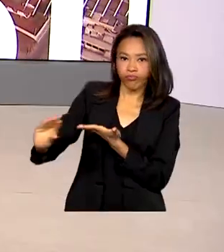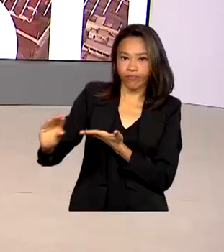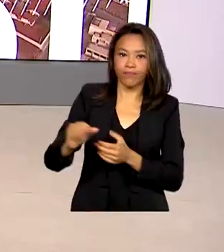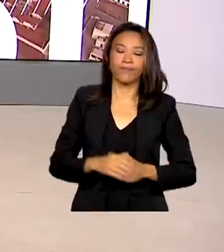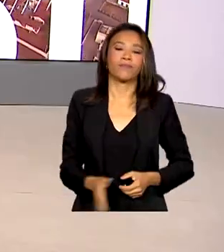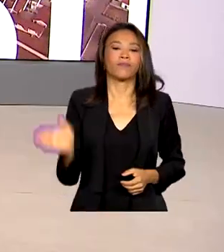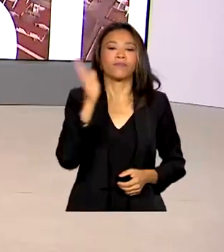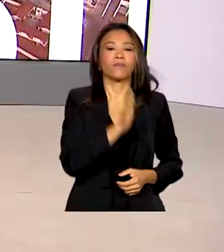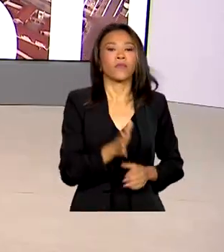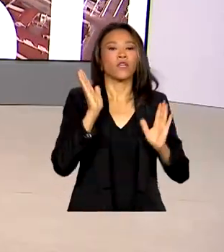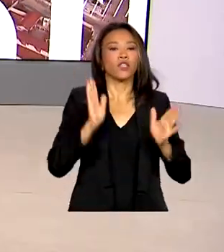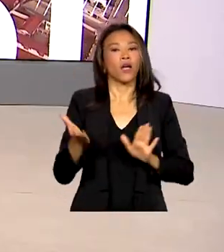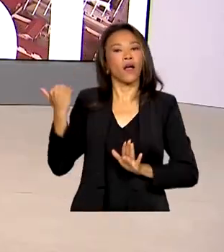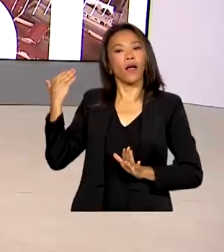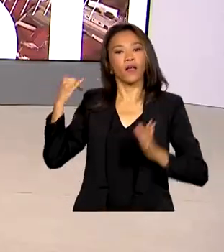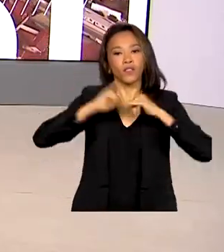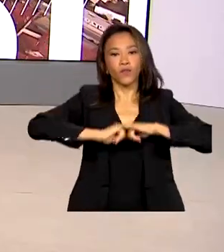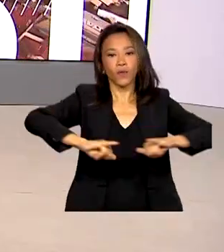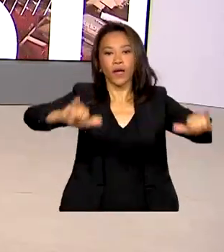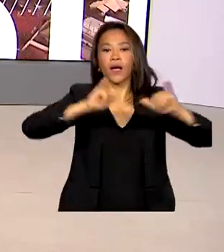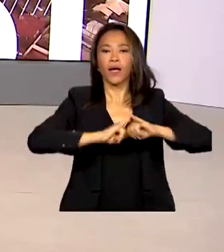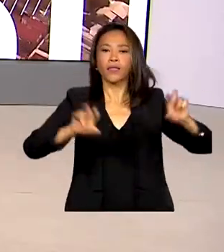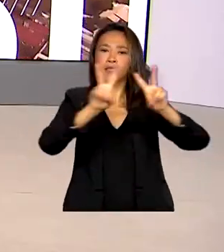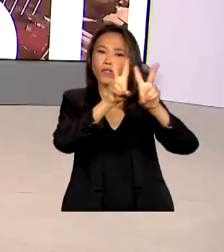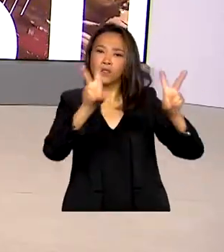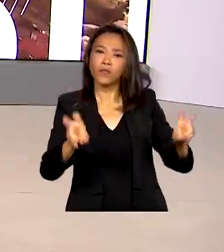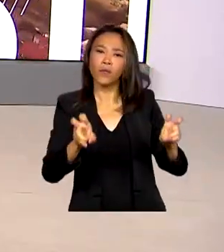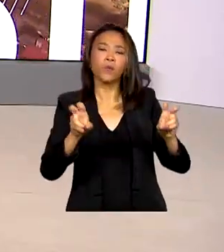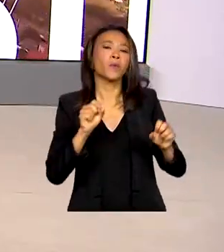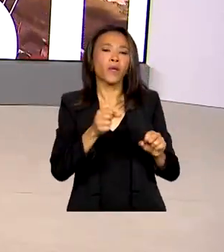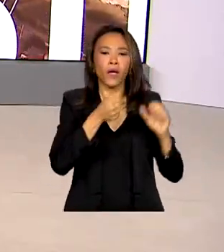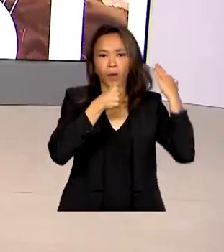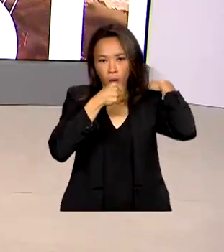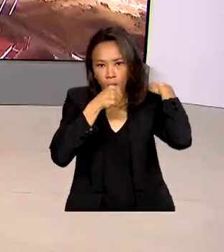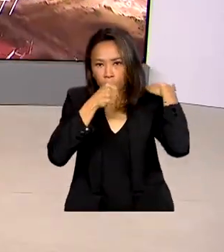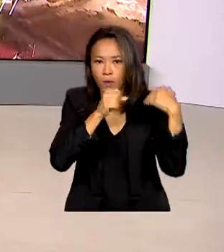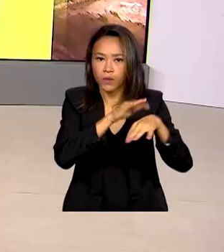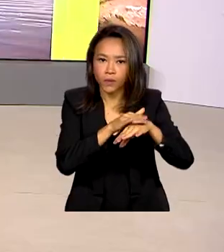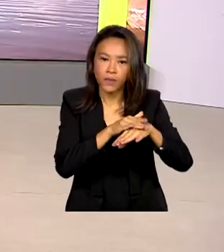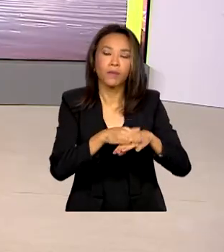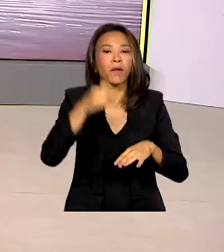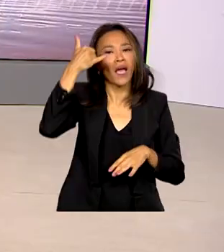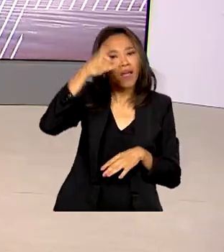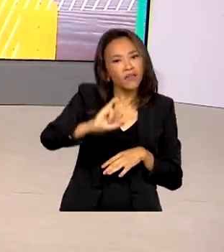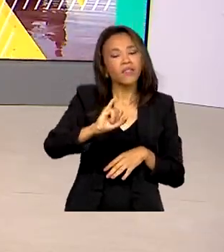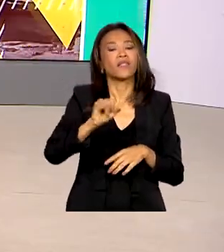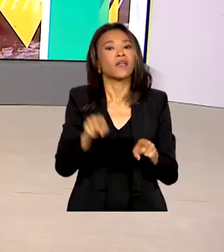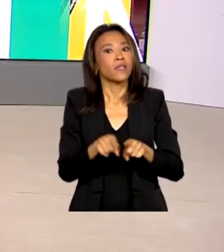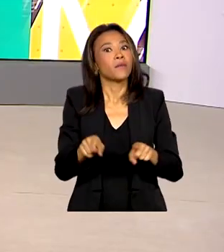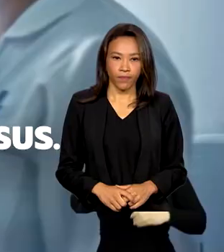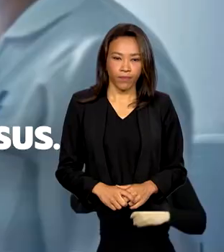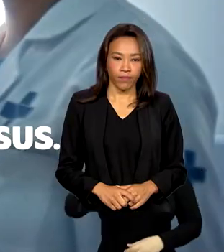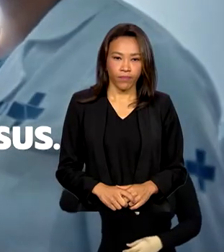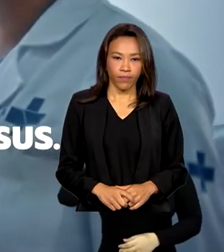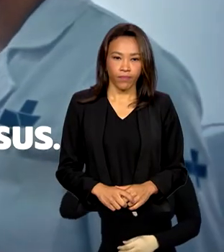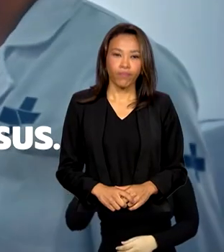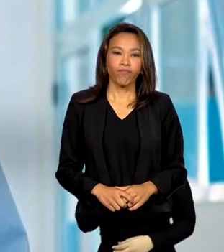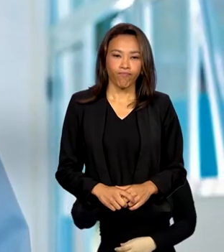Foi lançada a campanha nacional de combate à tuberculose. A meta está na prevenção e no aumento da vacinação.